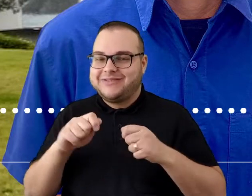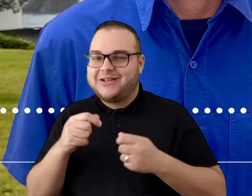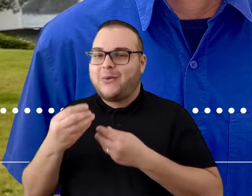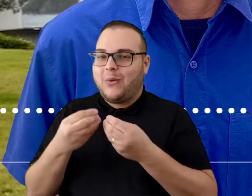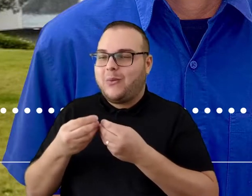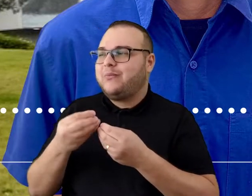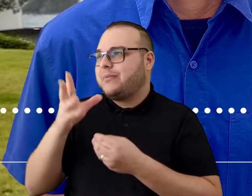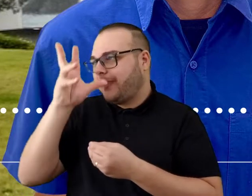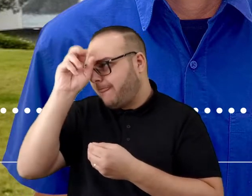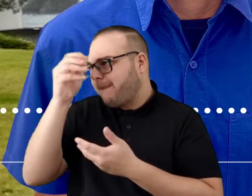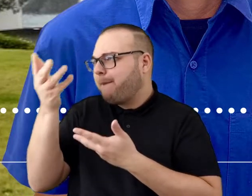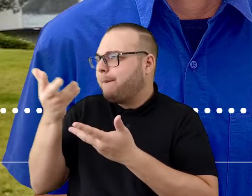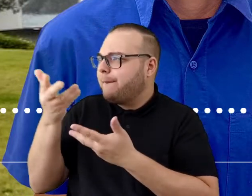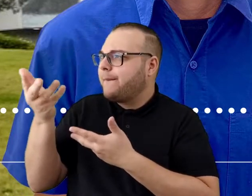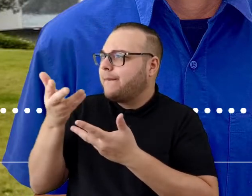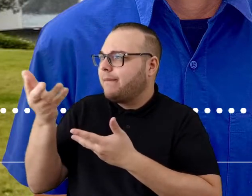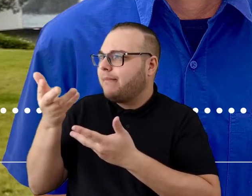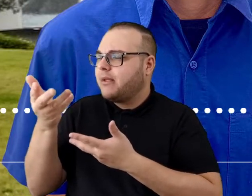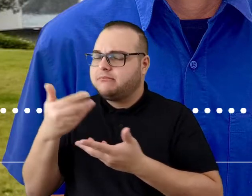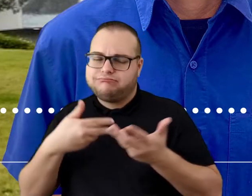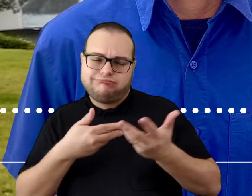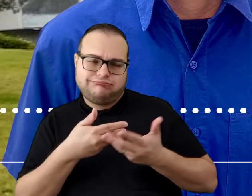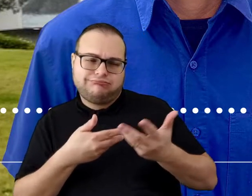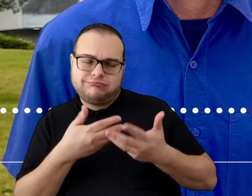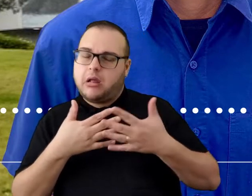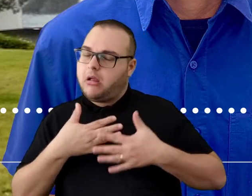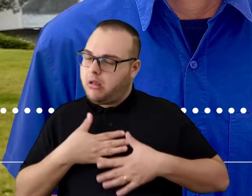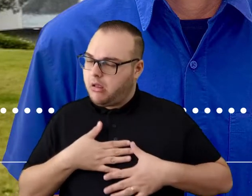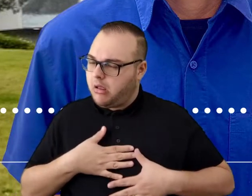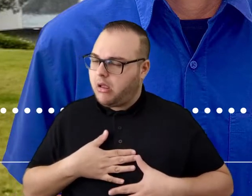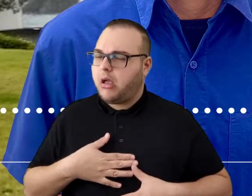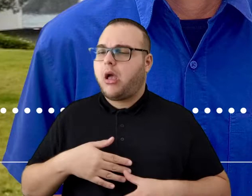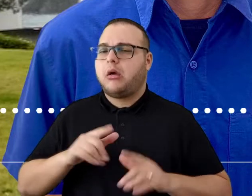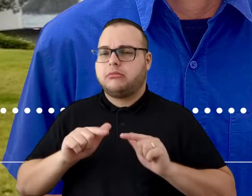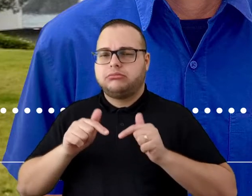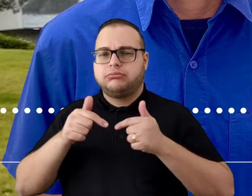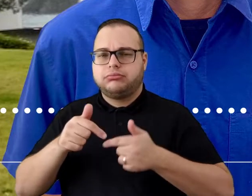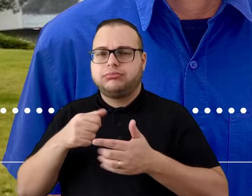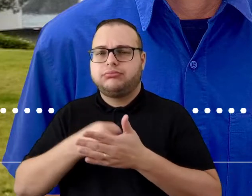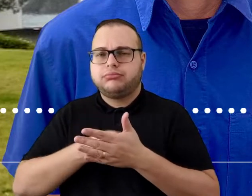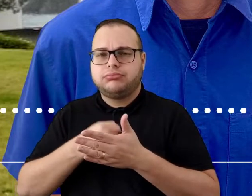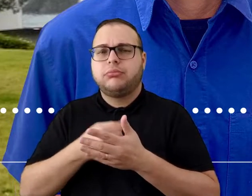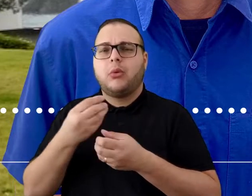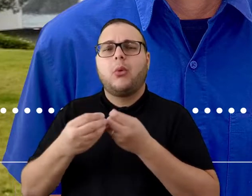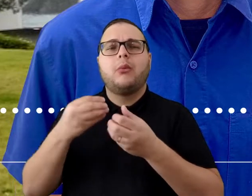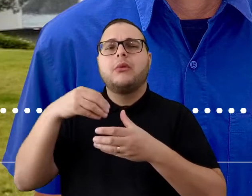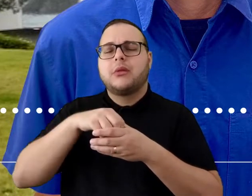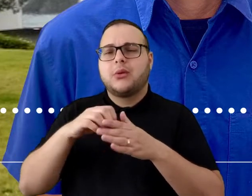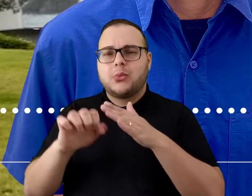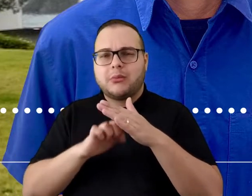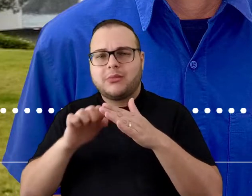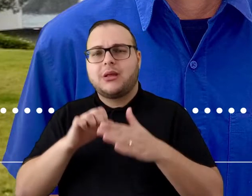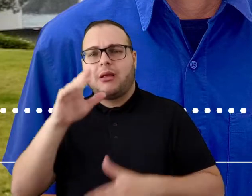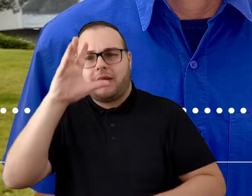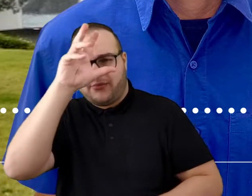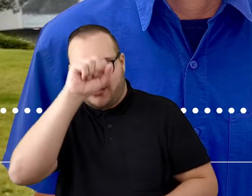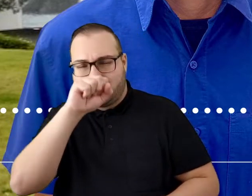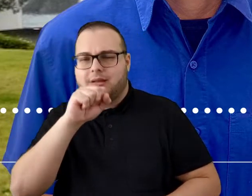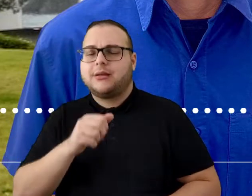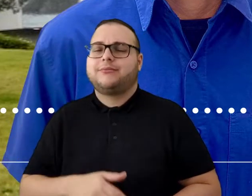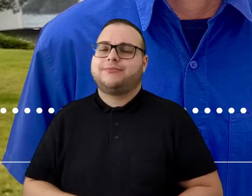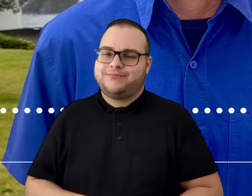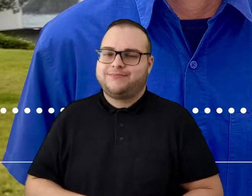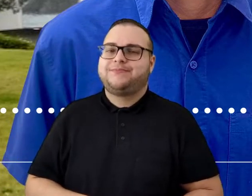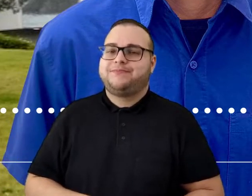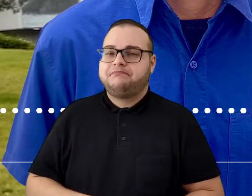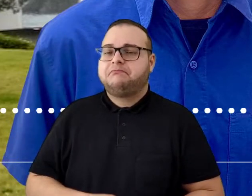gente aprender com os mais velhos a colocar o pé no chão e aprender a vestir a camisa da empresa e aprender a fazer parte daquele contexto, né?